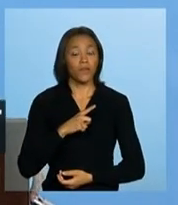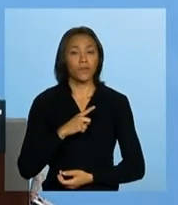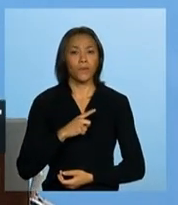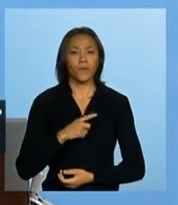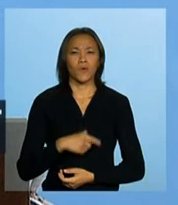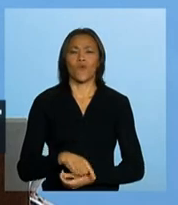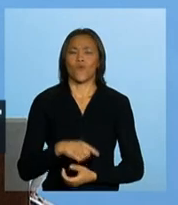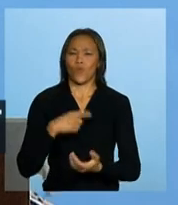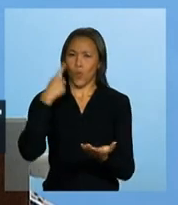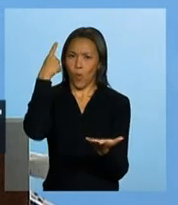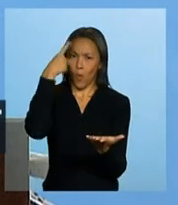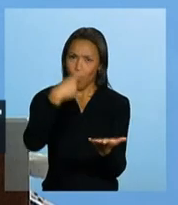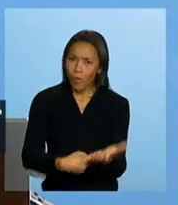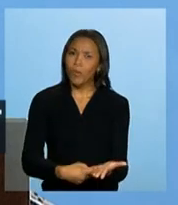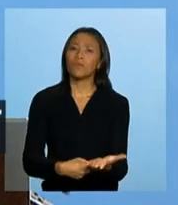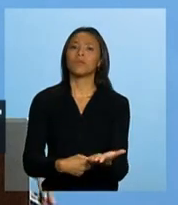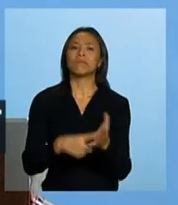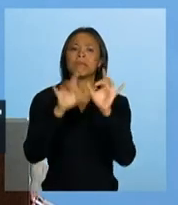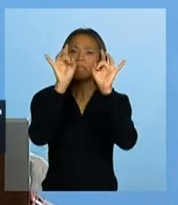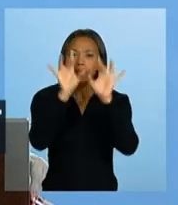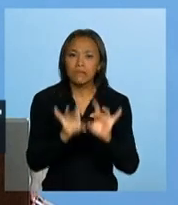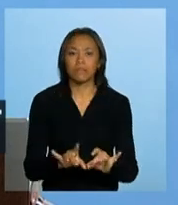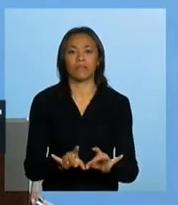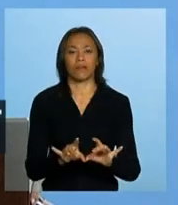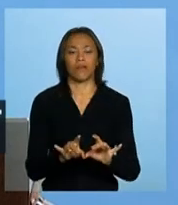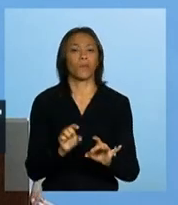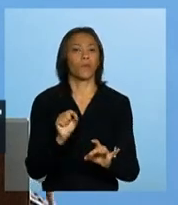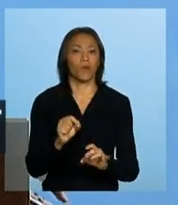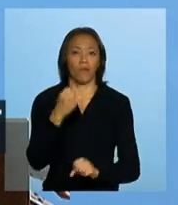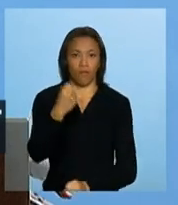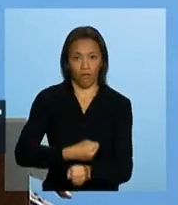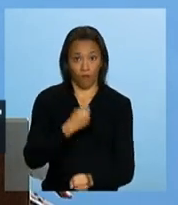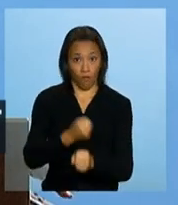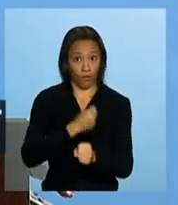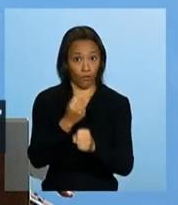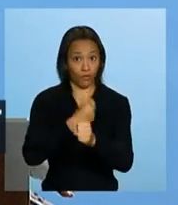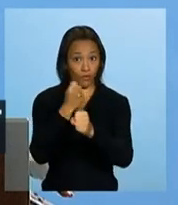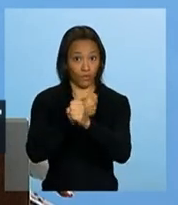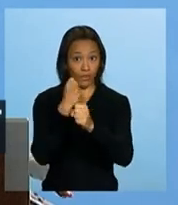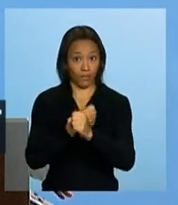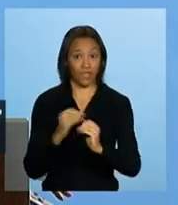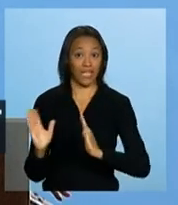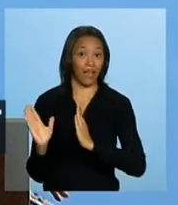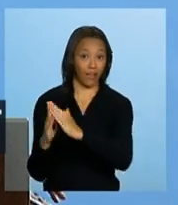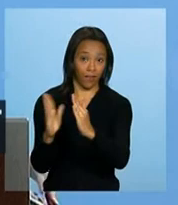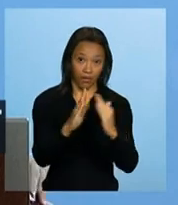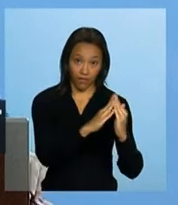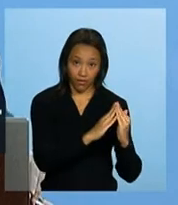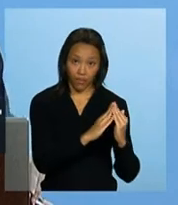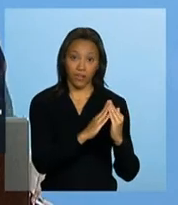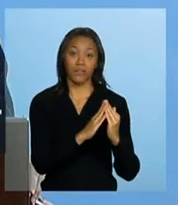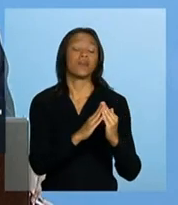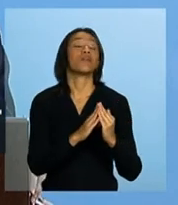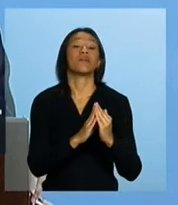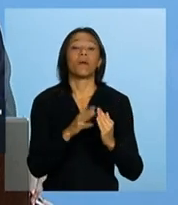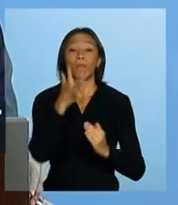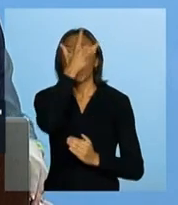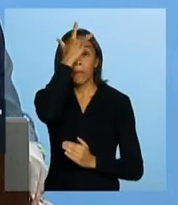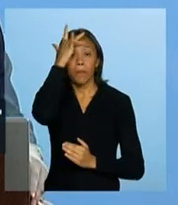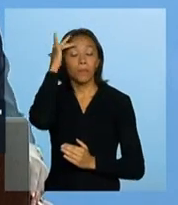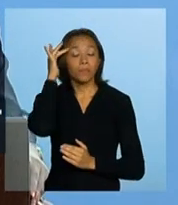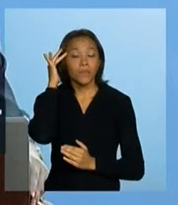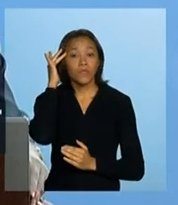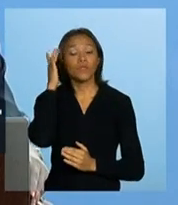compromisso com a construção de moradias para as pessoas